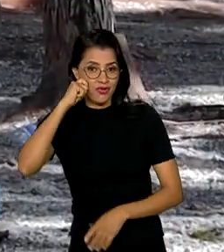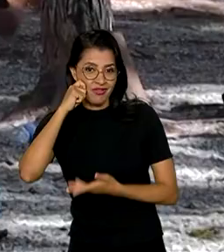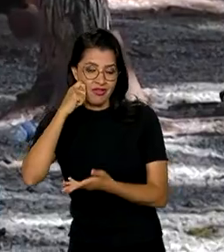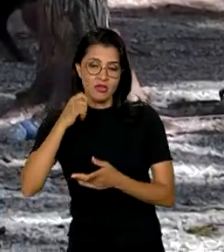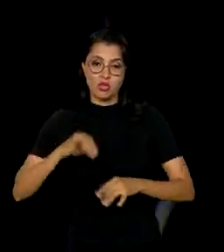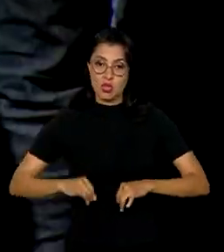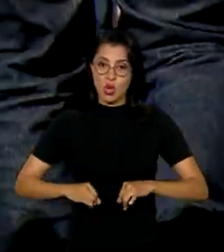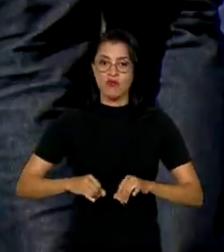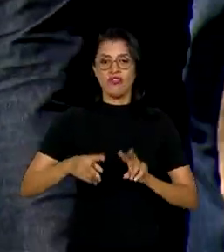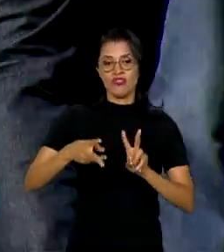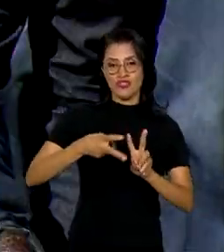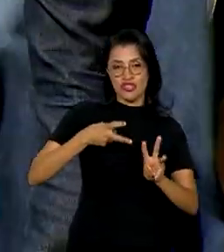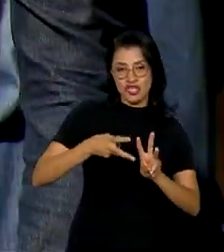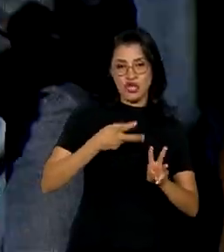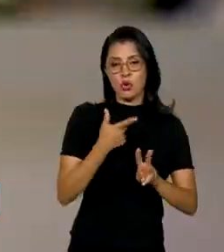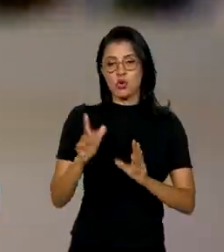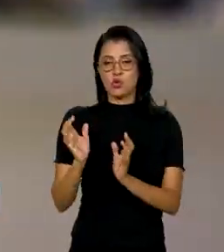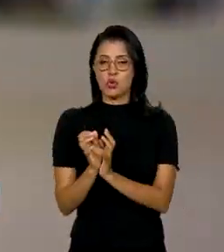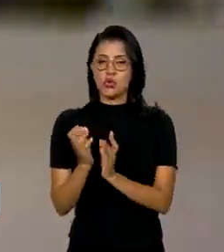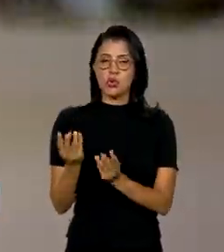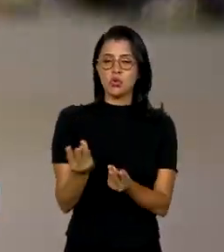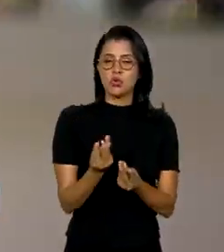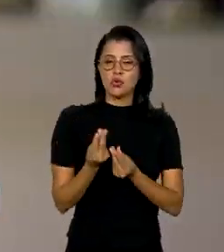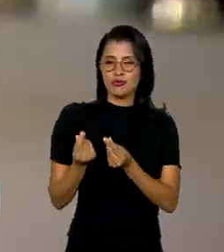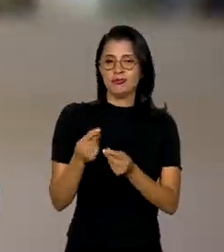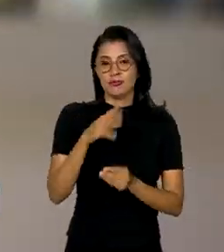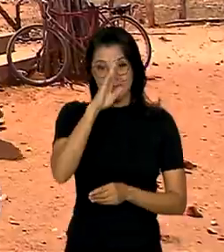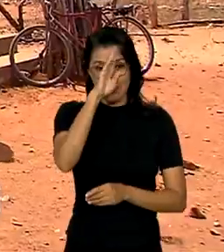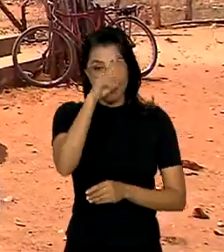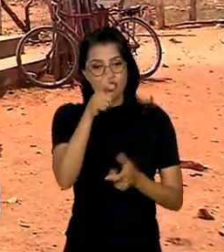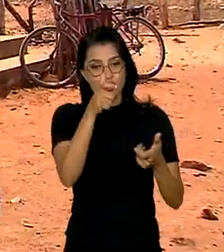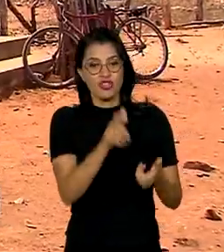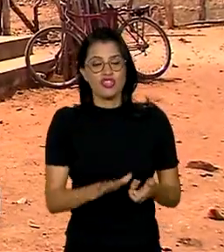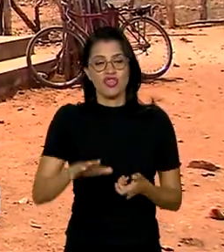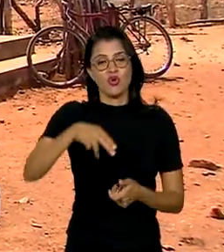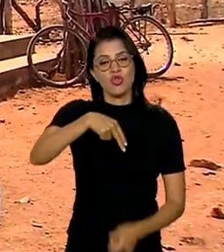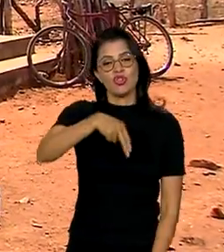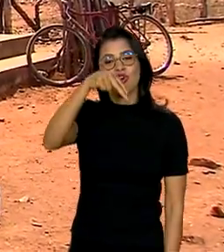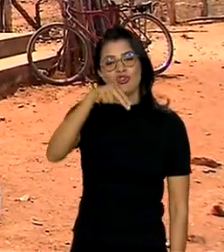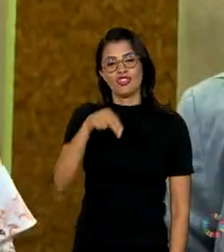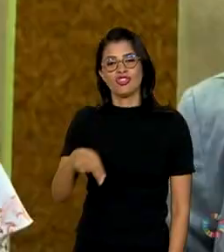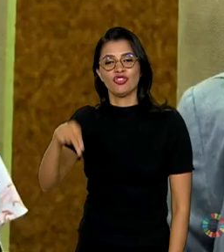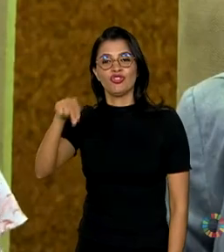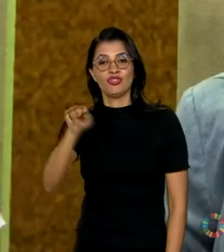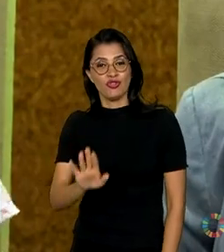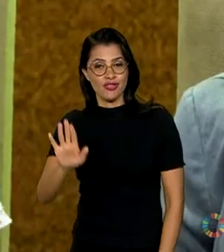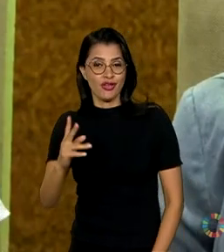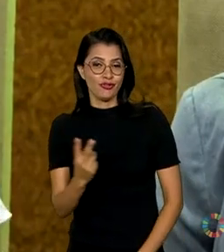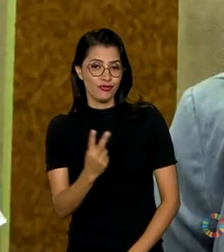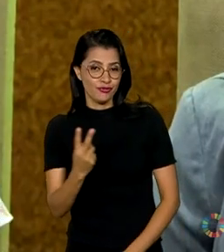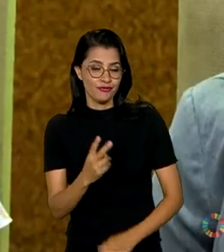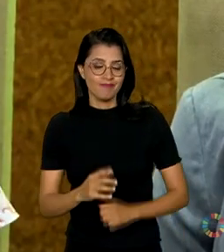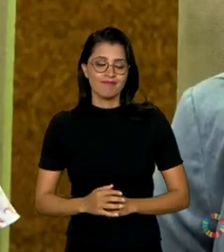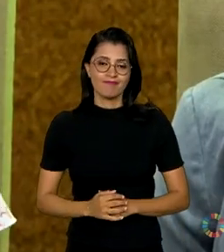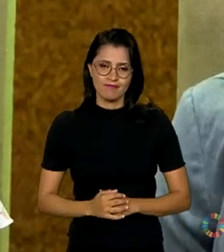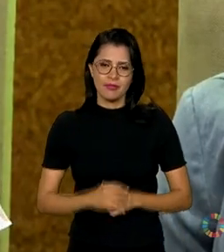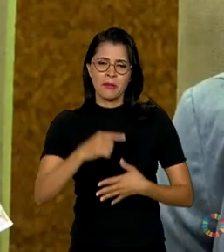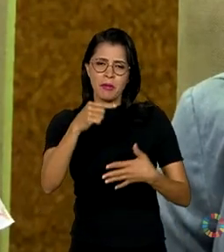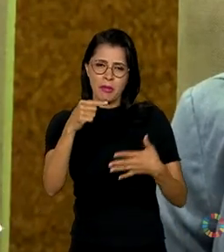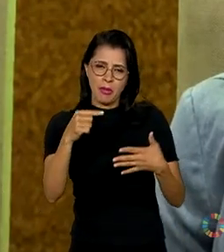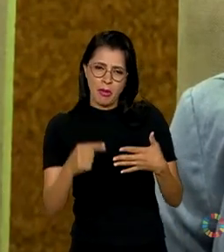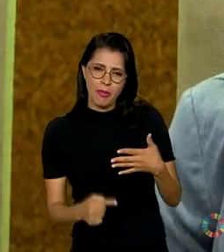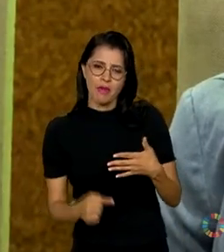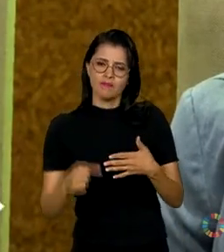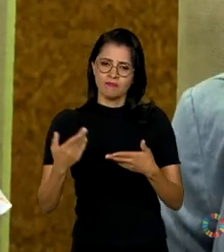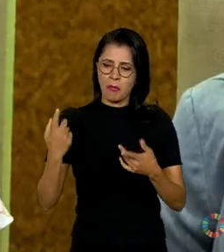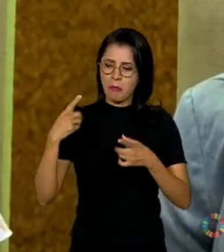indígena e grupos vulneráveis, principalmente nas regiões Norte e Nordeste. Muitos dos pontos que estão sendo